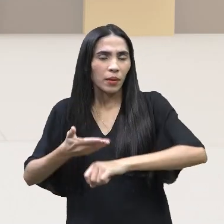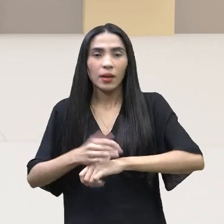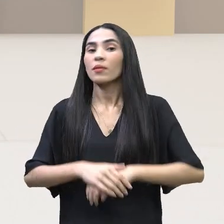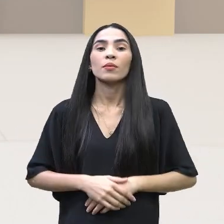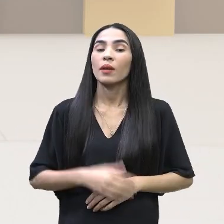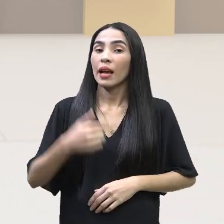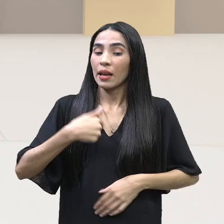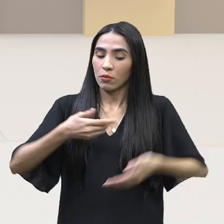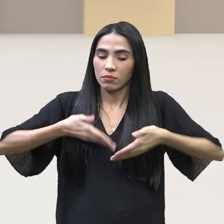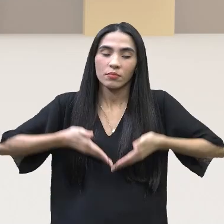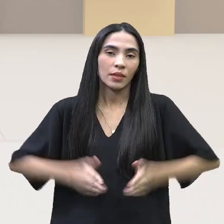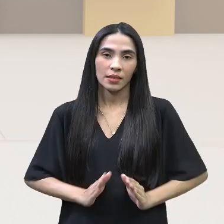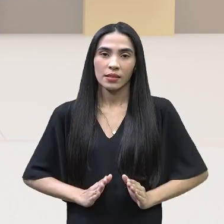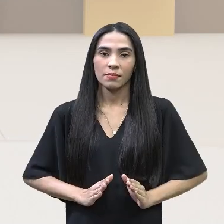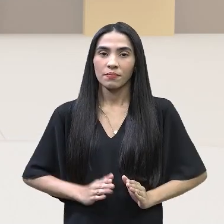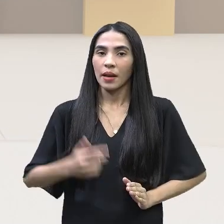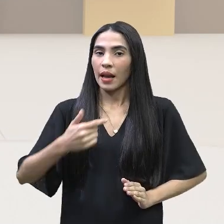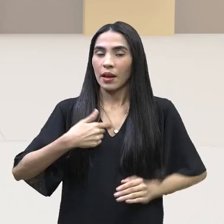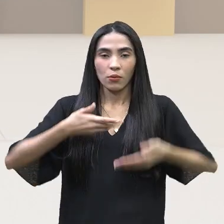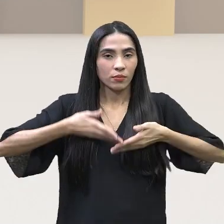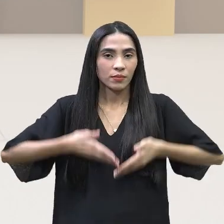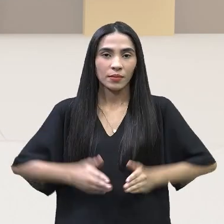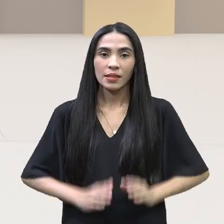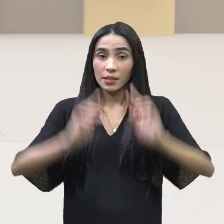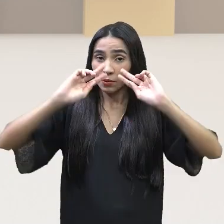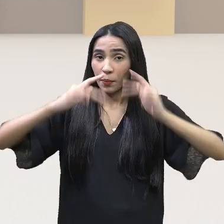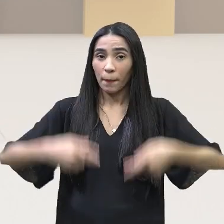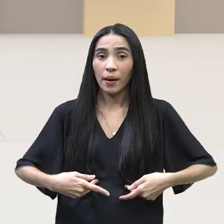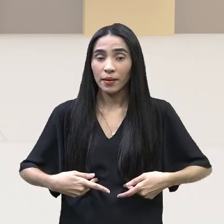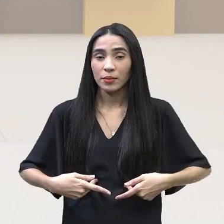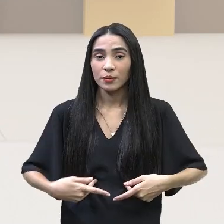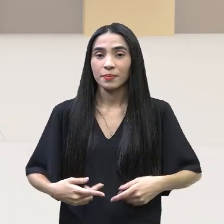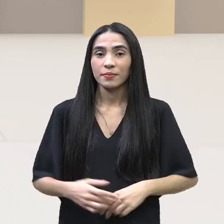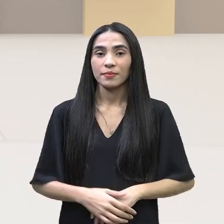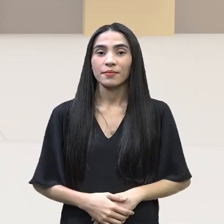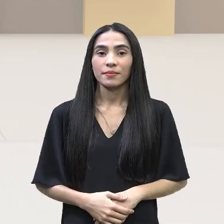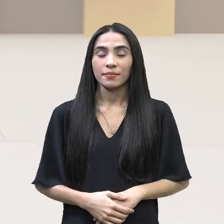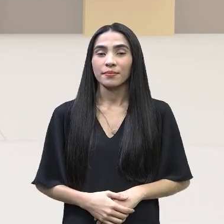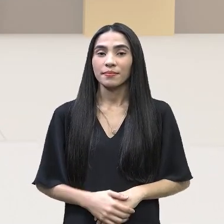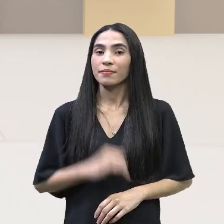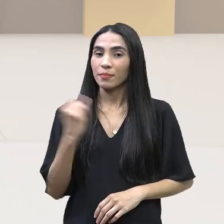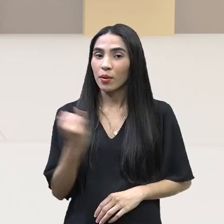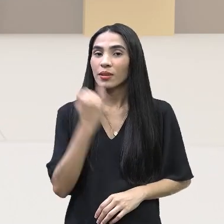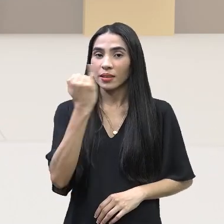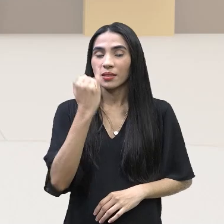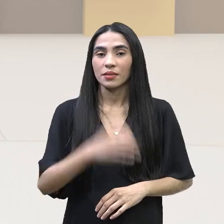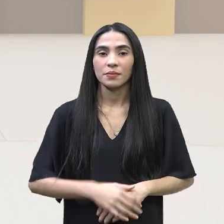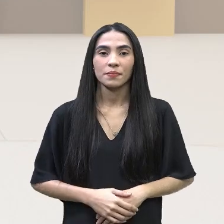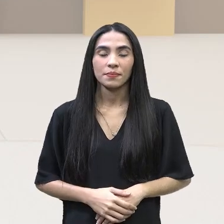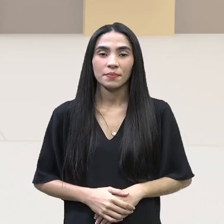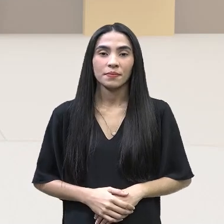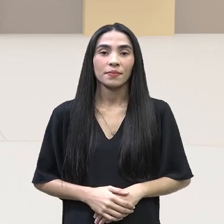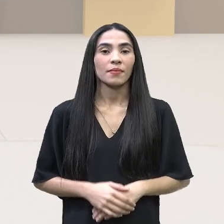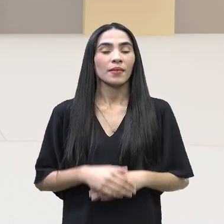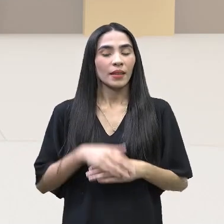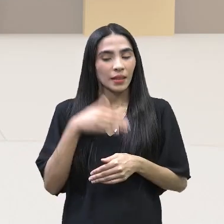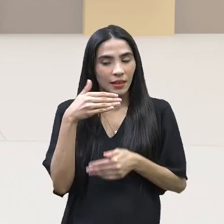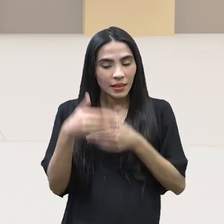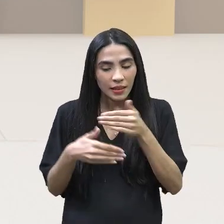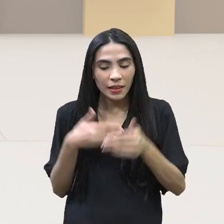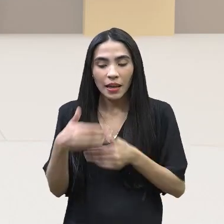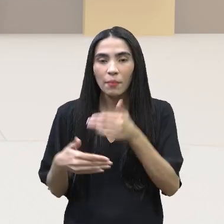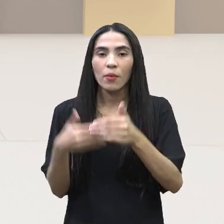ser, eu sou um ser em si. Olha só que importante. A partir daí é que a